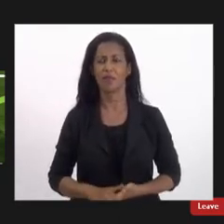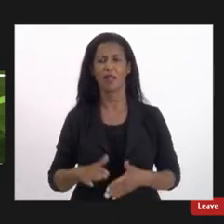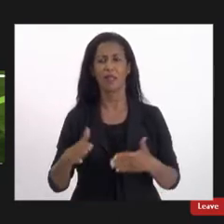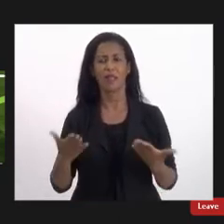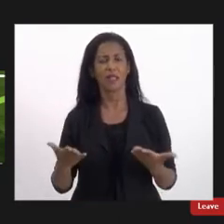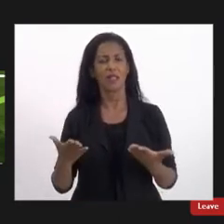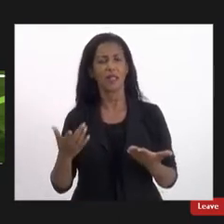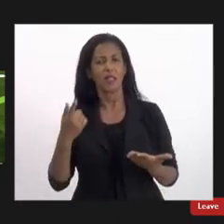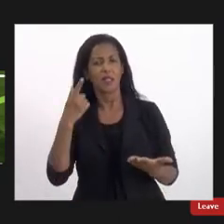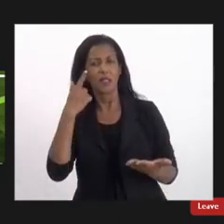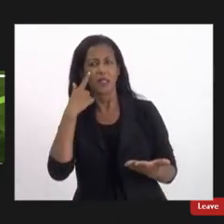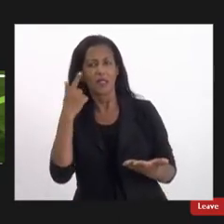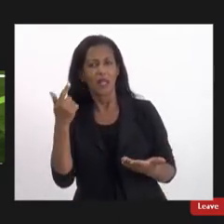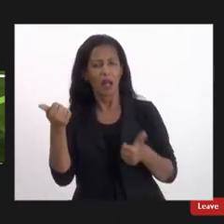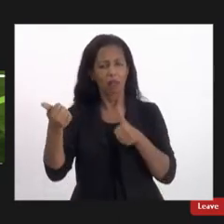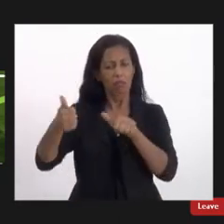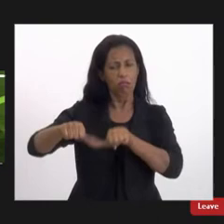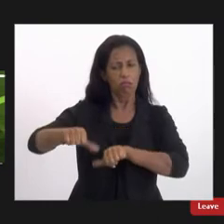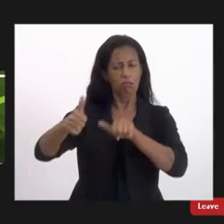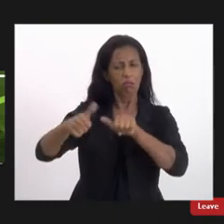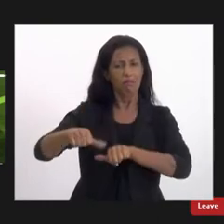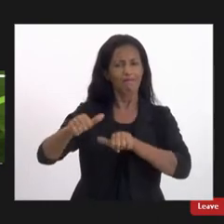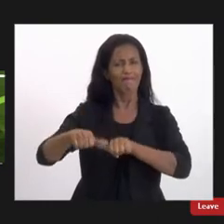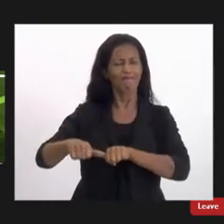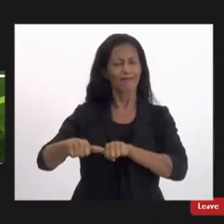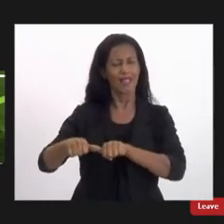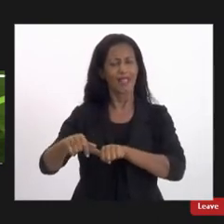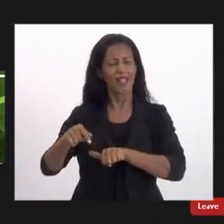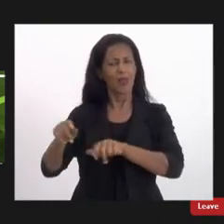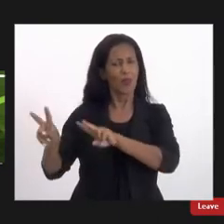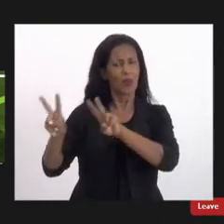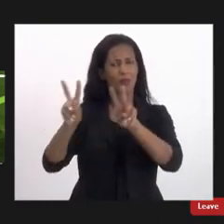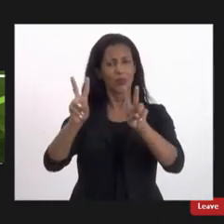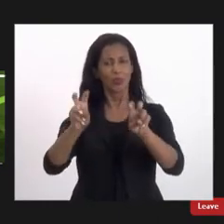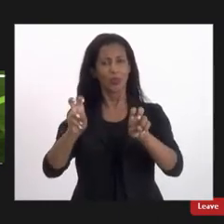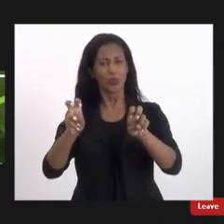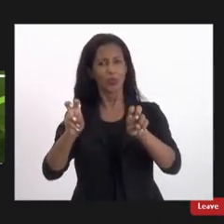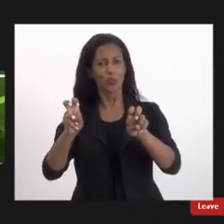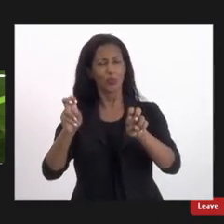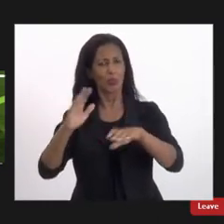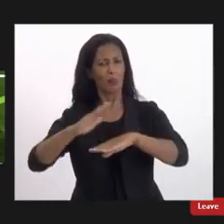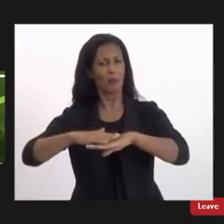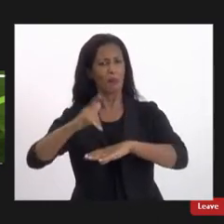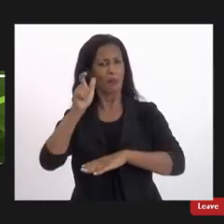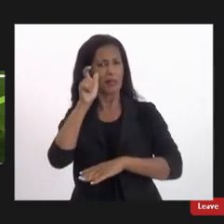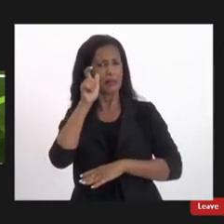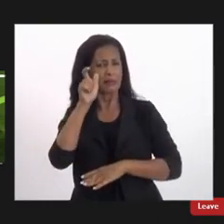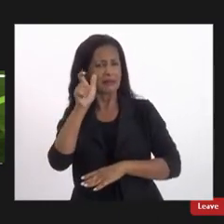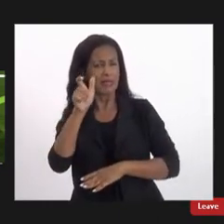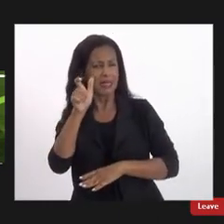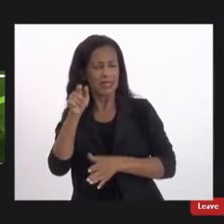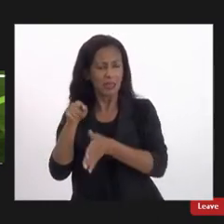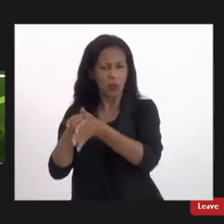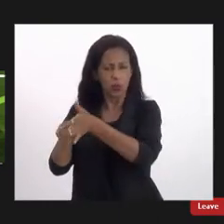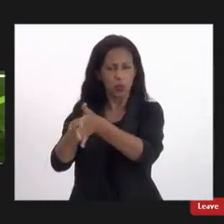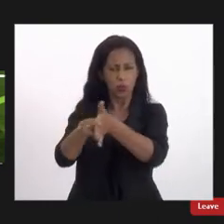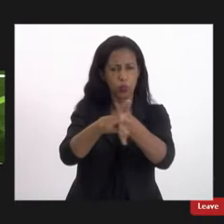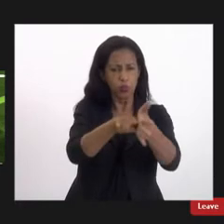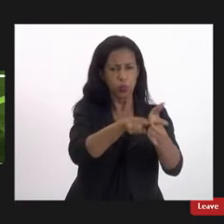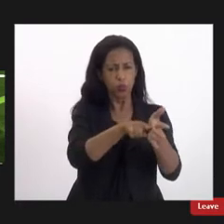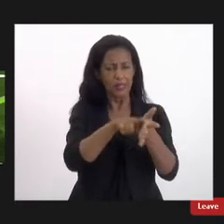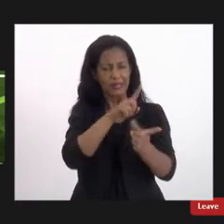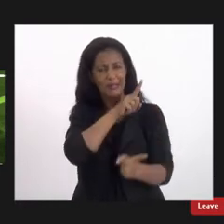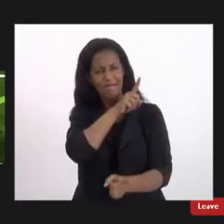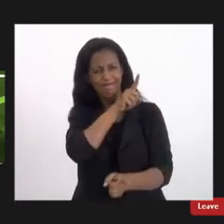gente ao analisarmos o assunto com mais interesse descobrimos contornos assim